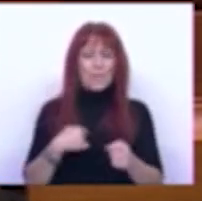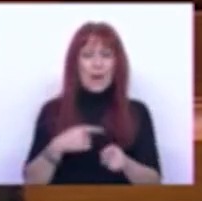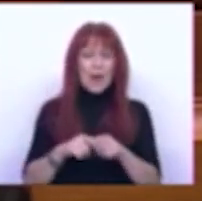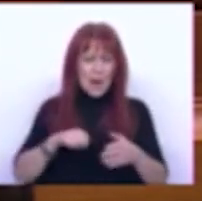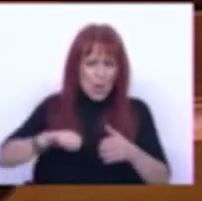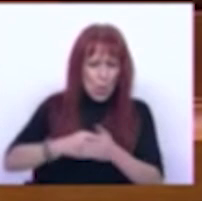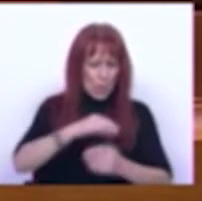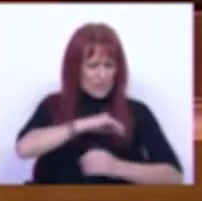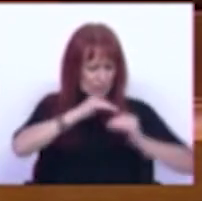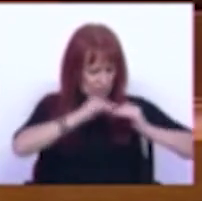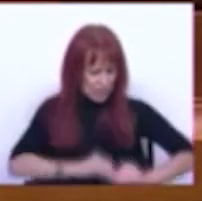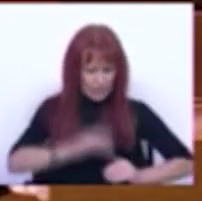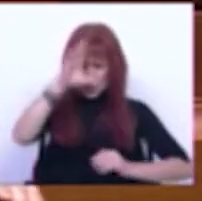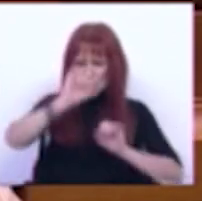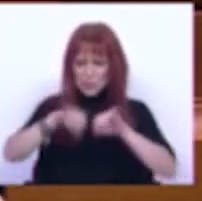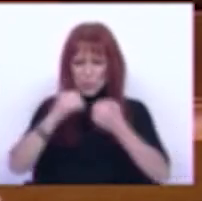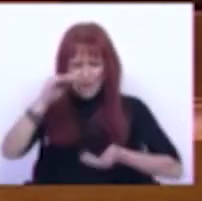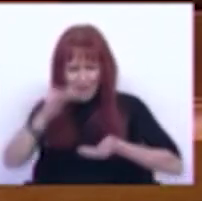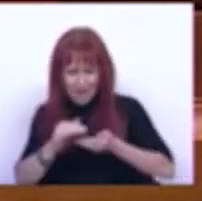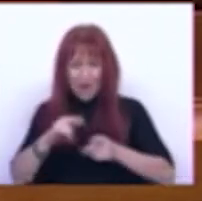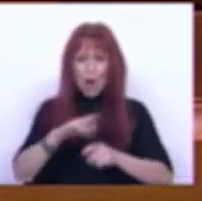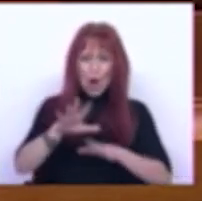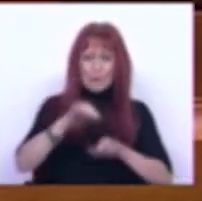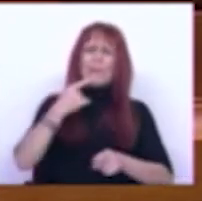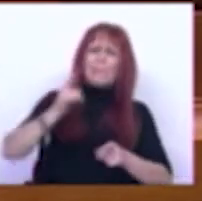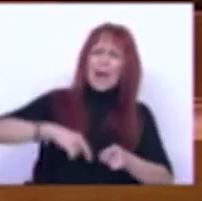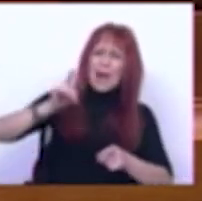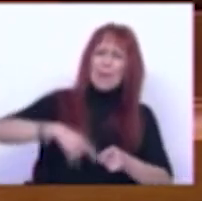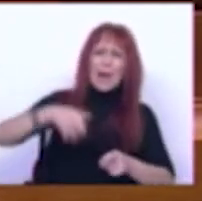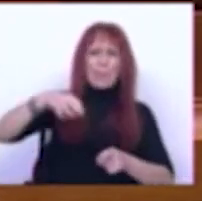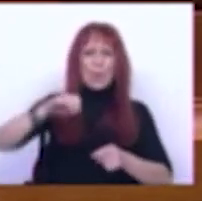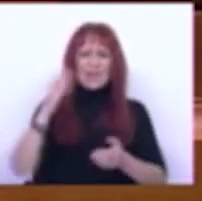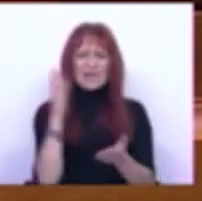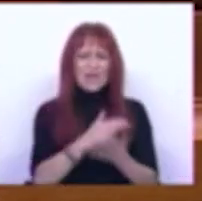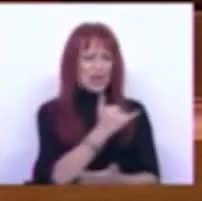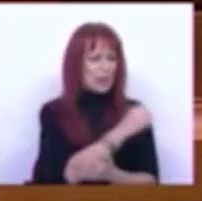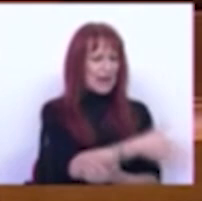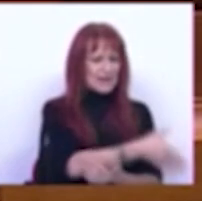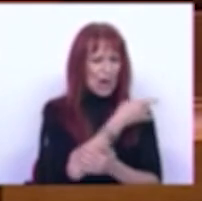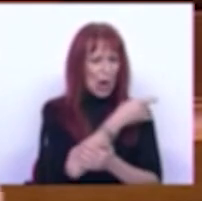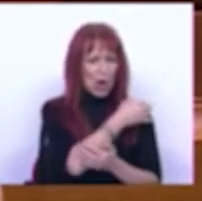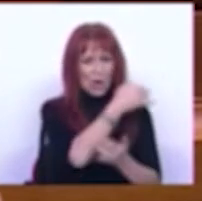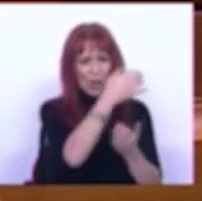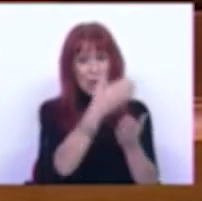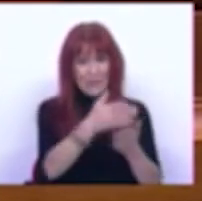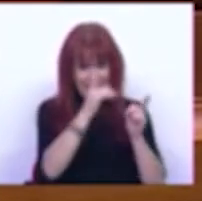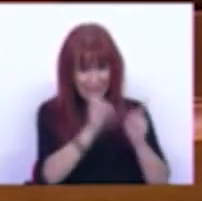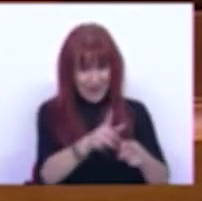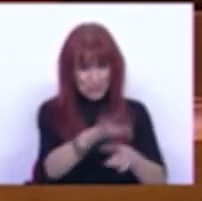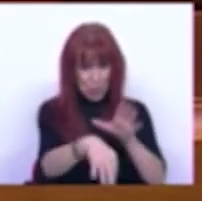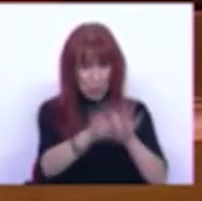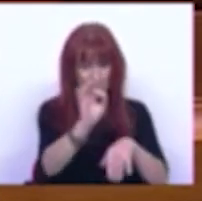compressão de salários e Estado Social é a opção reiterada do PS desde 2019 e foi essa